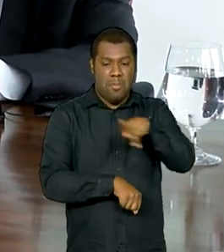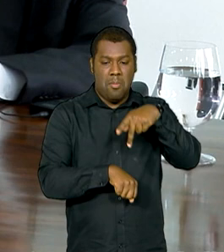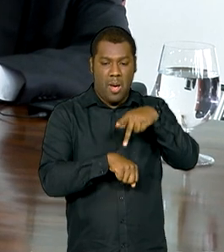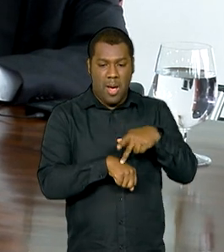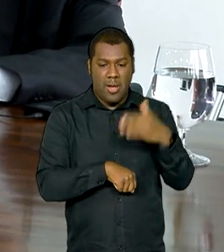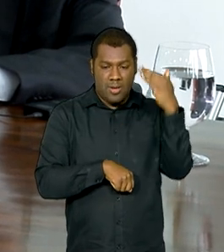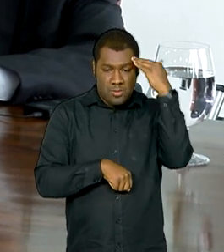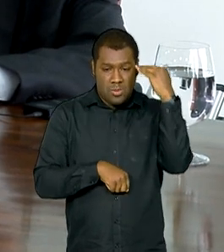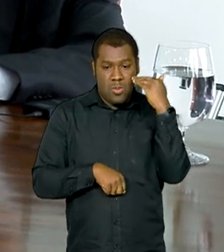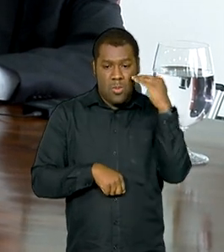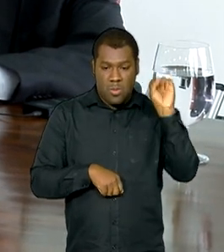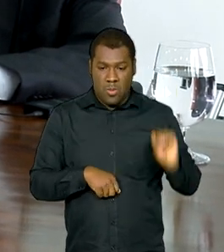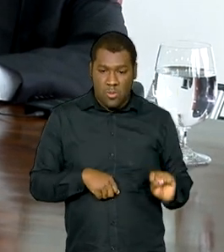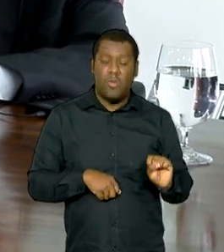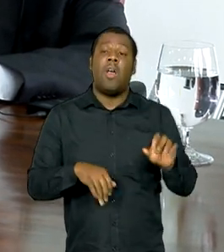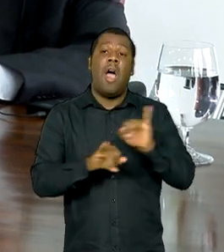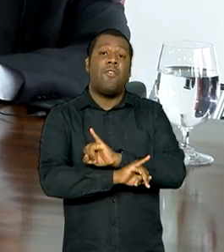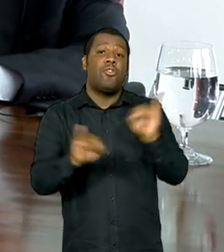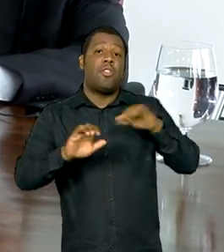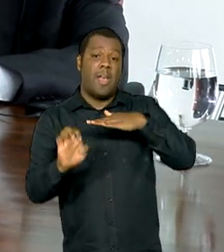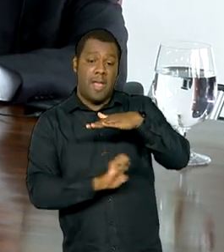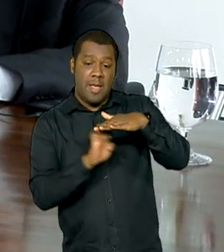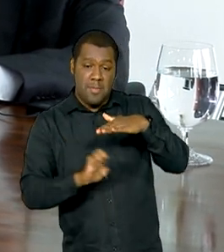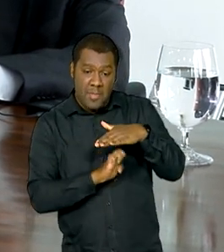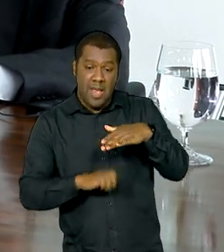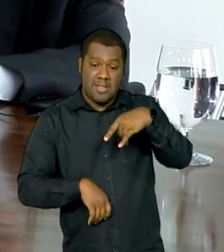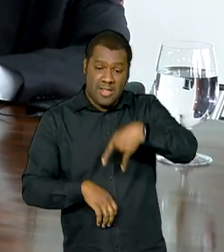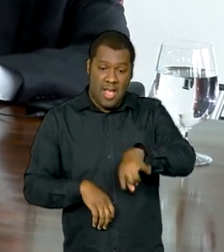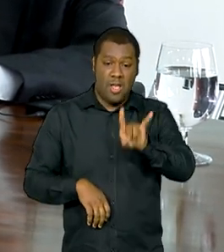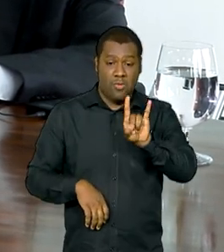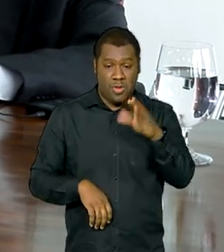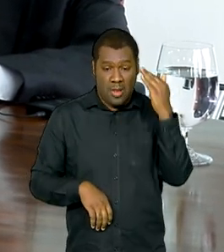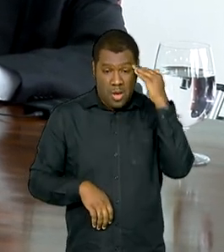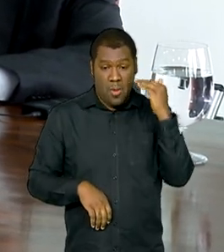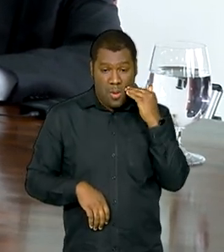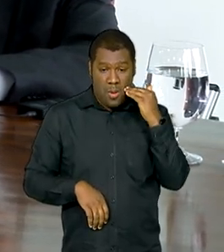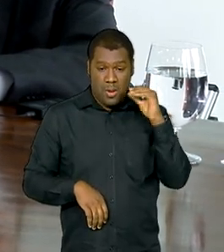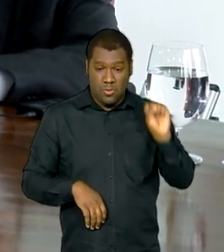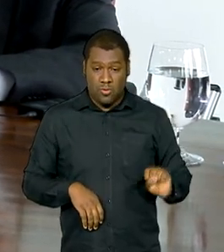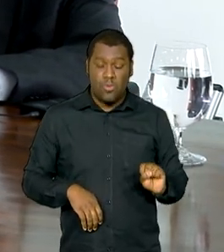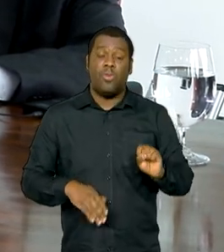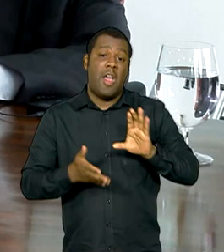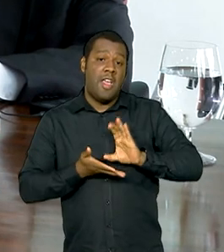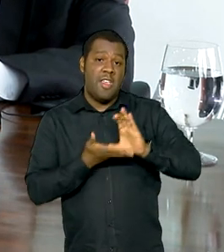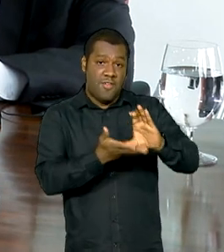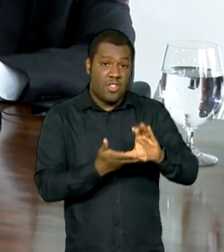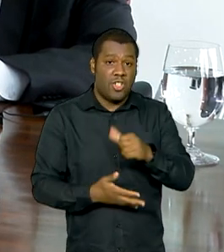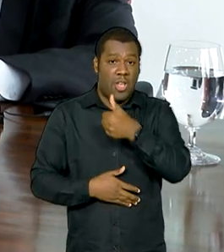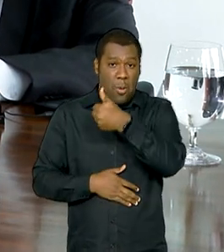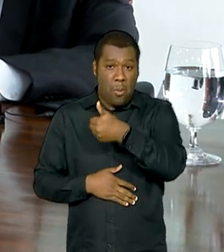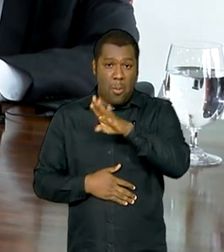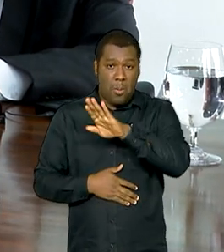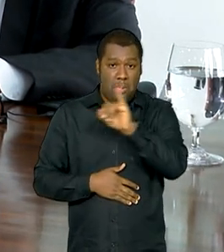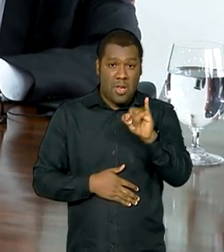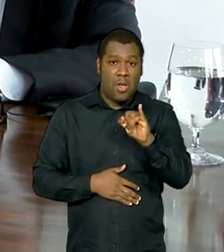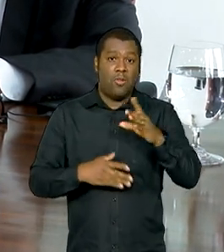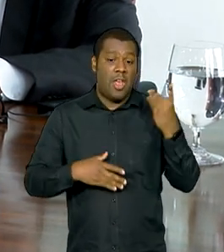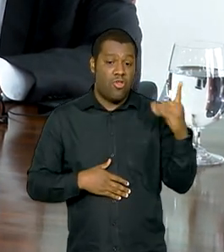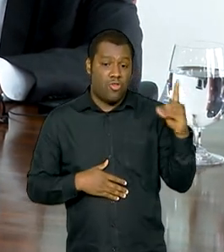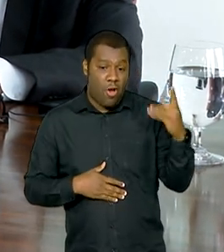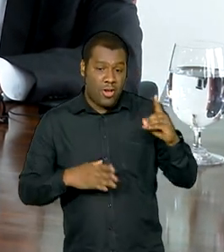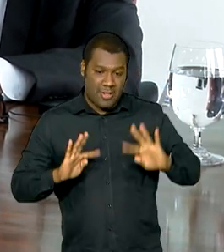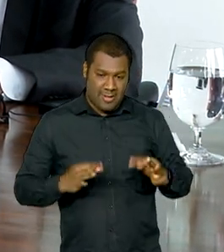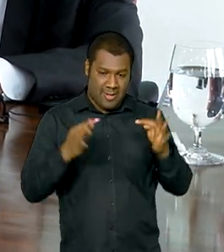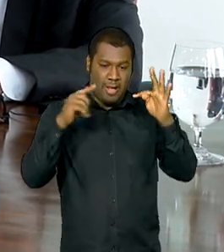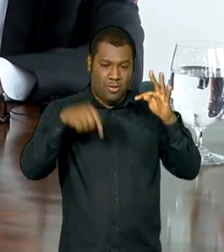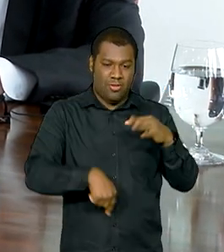que a empresa coreana planeja investir mais de um bilhão de dólares em tecnologia no Brasil até 2032, com